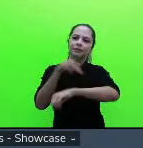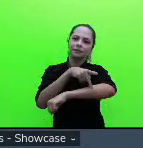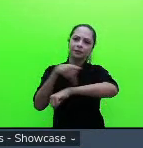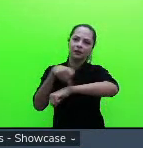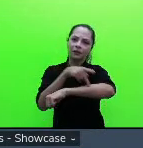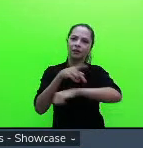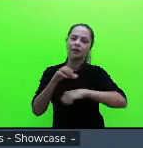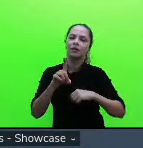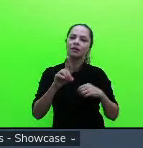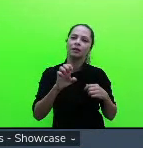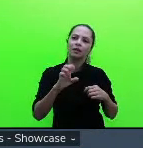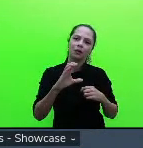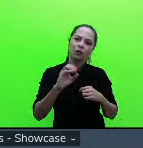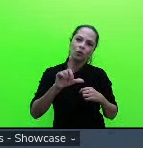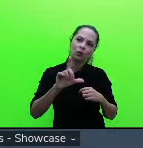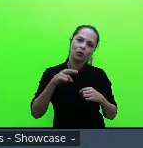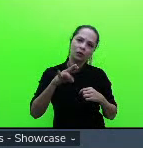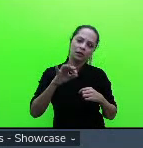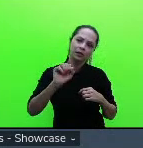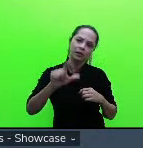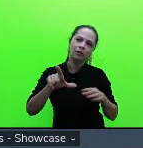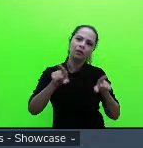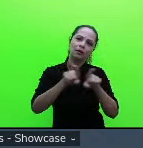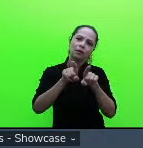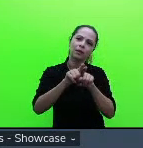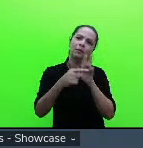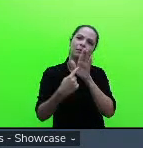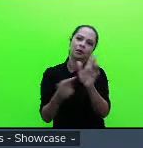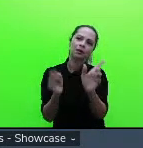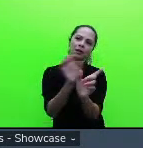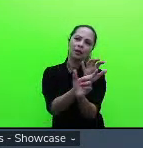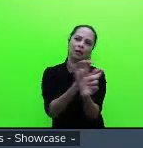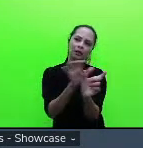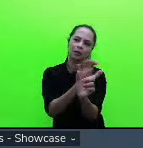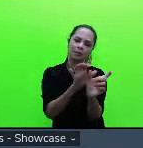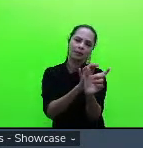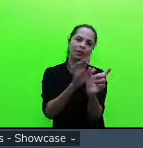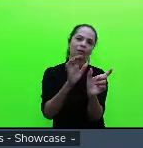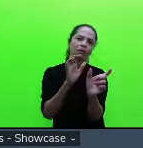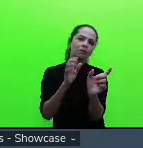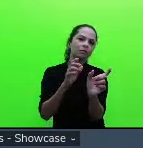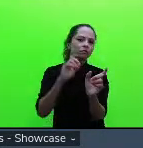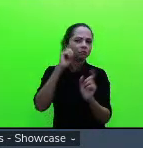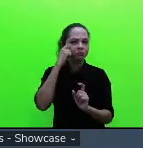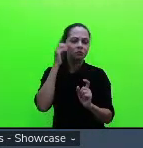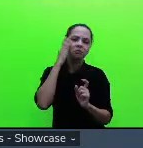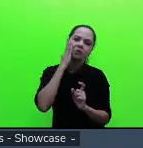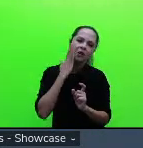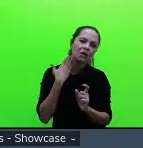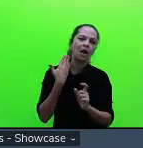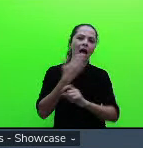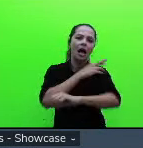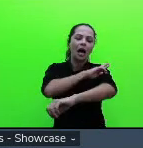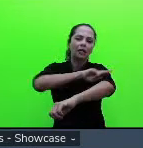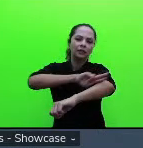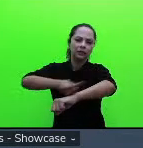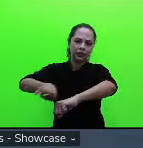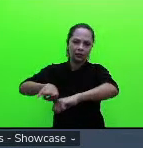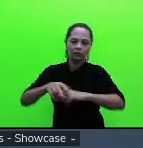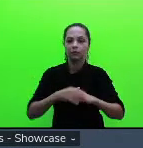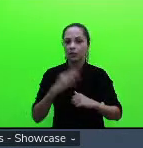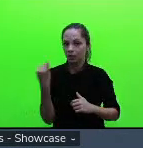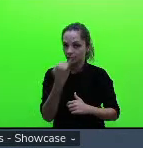tratam também da questão do letramento racial que é importante para nós eu